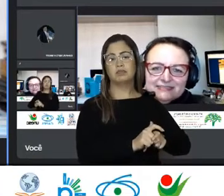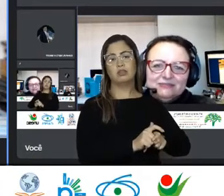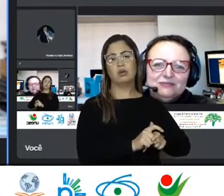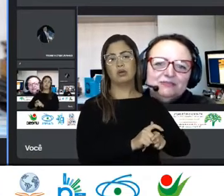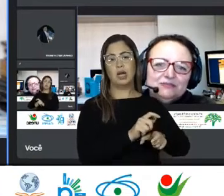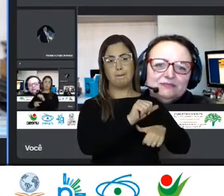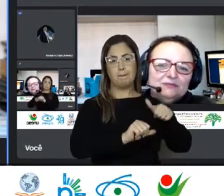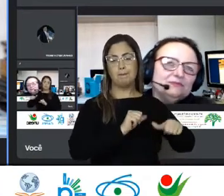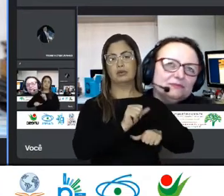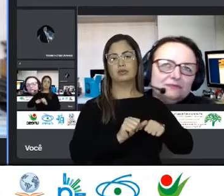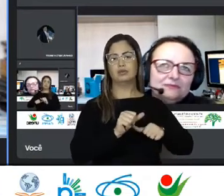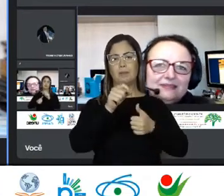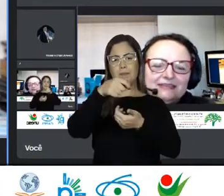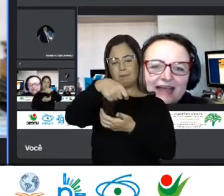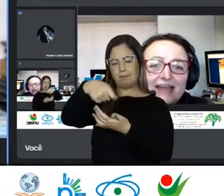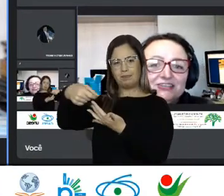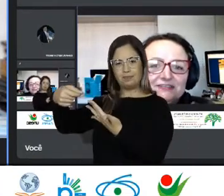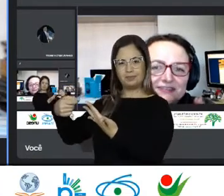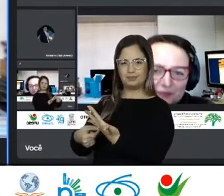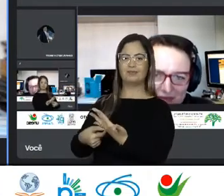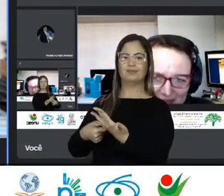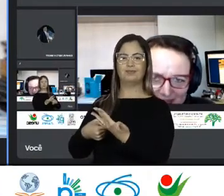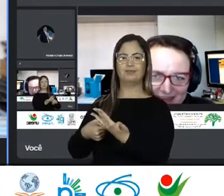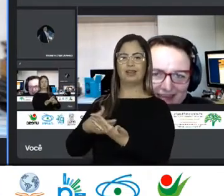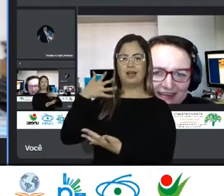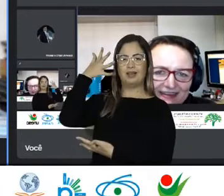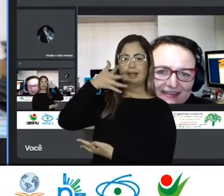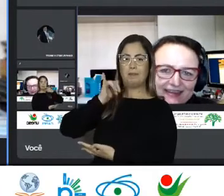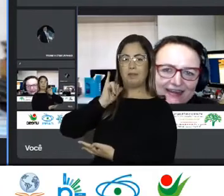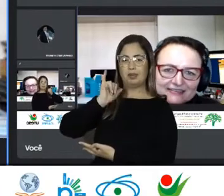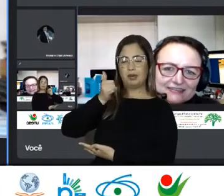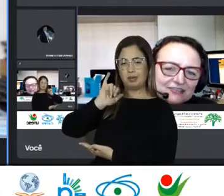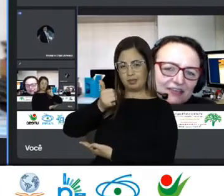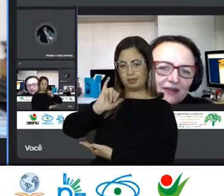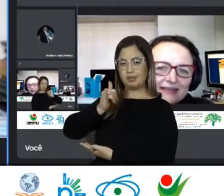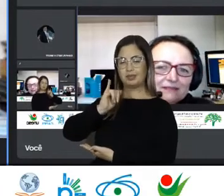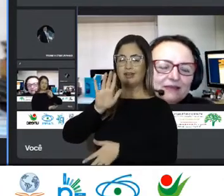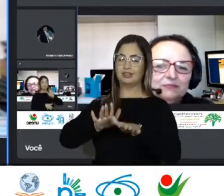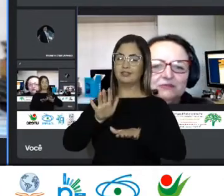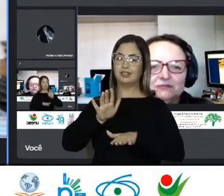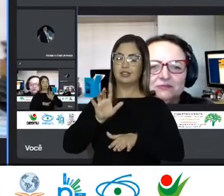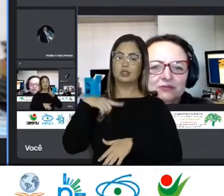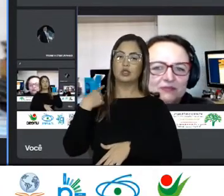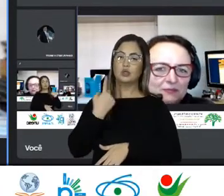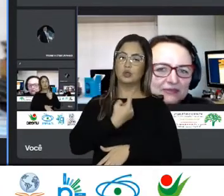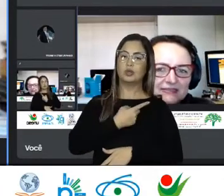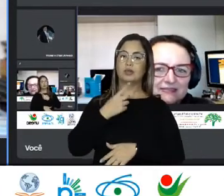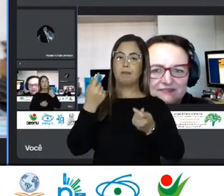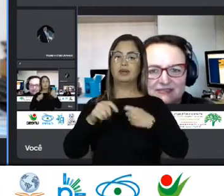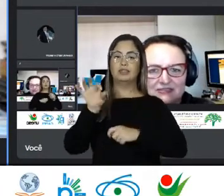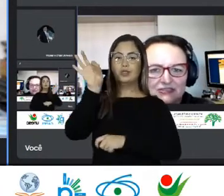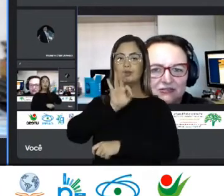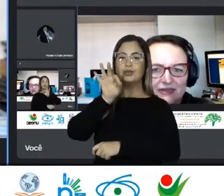Todas essas questões Das narrativas Sobre A gente tem que olhar Também Por isso Os números São